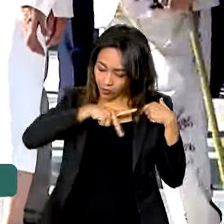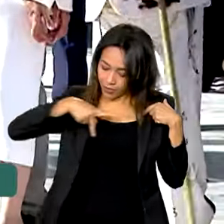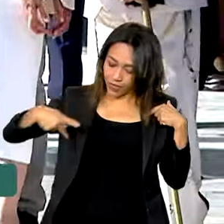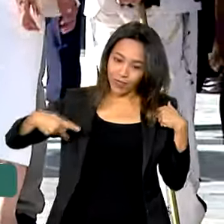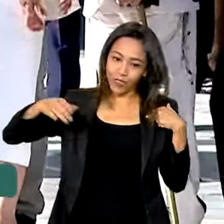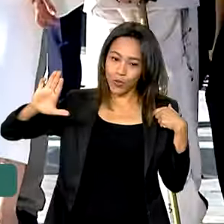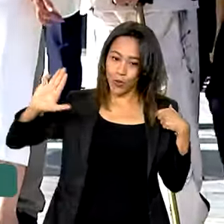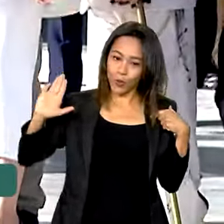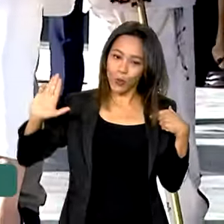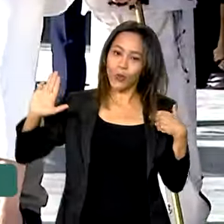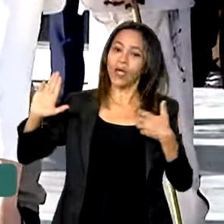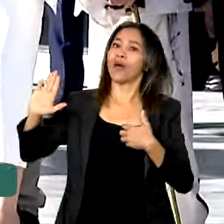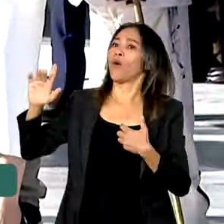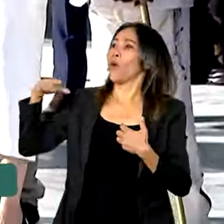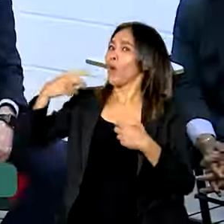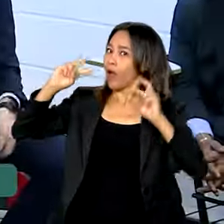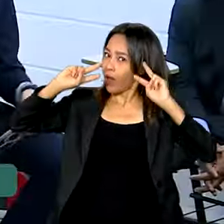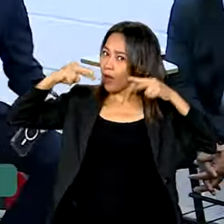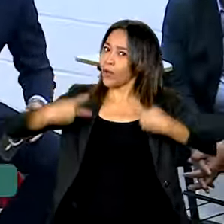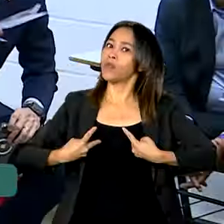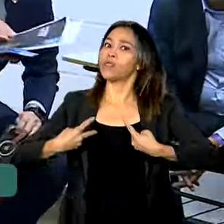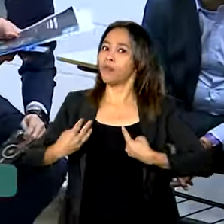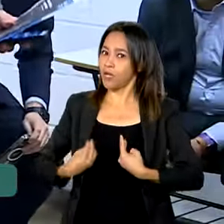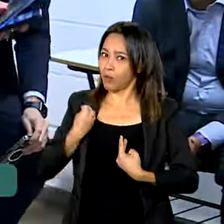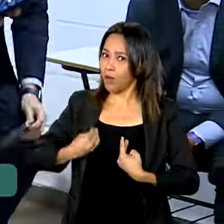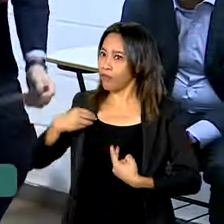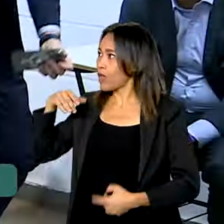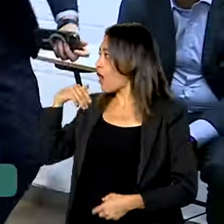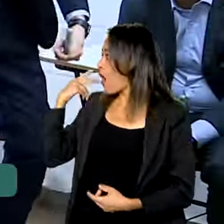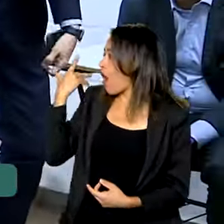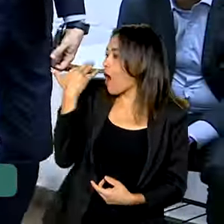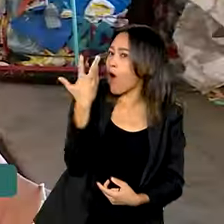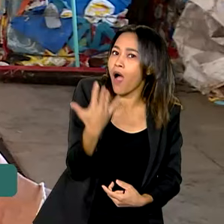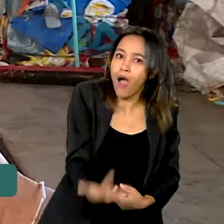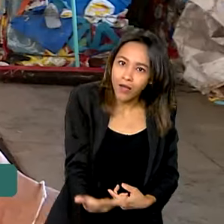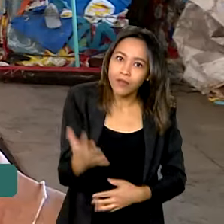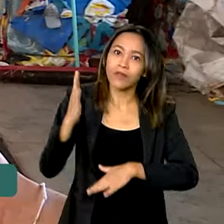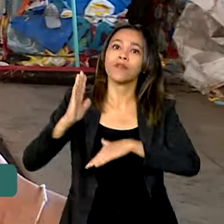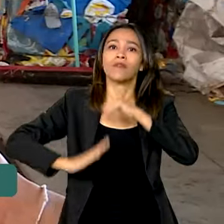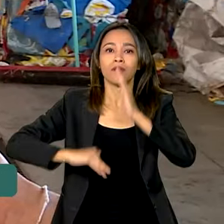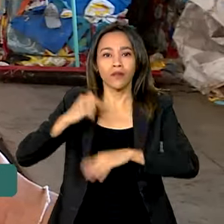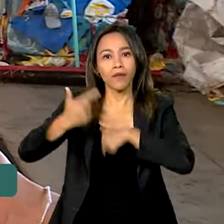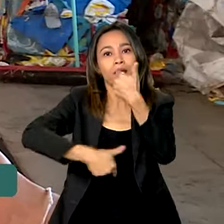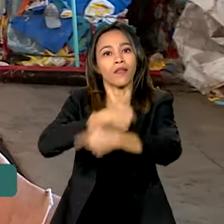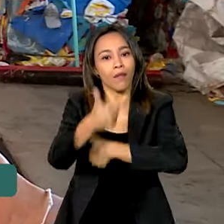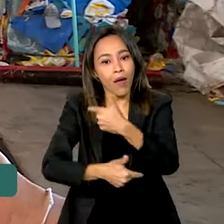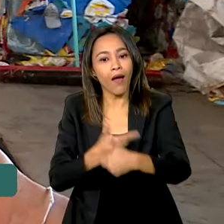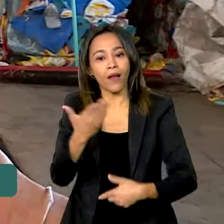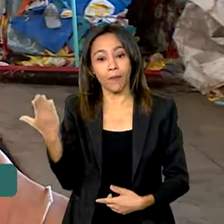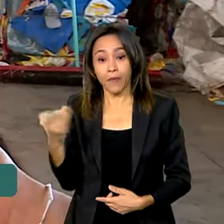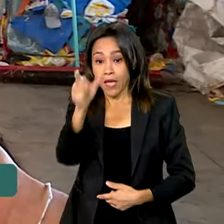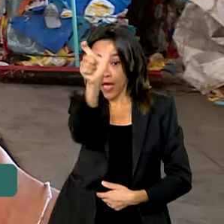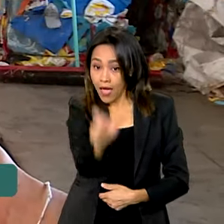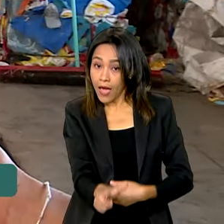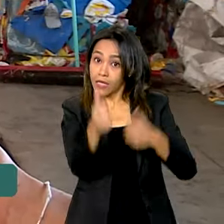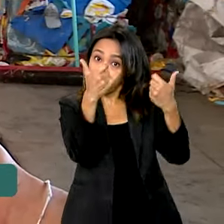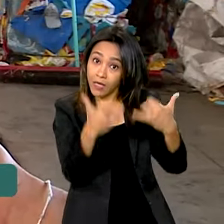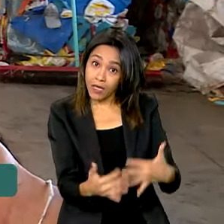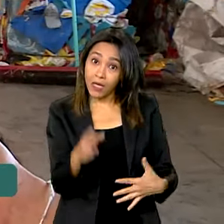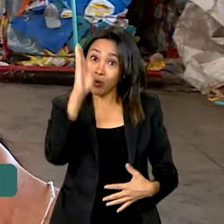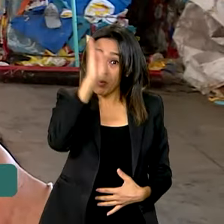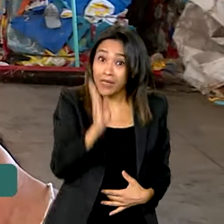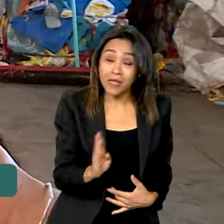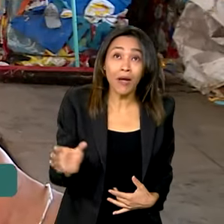Reconhecimento por uma vida inteira na luta por melhores condições para os catadores. O Brasil é rico dessa mão de obra e a gente